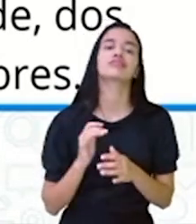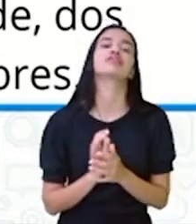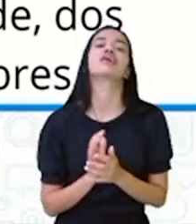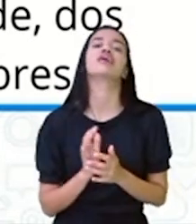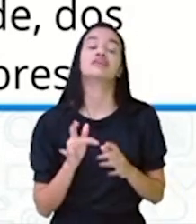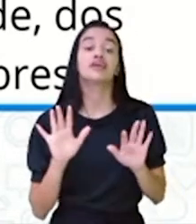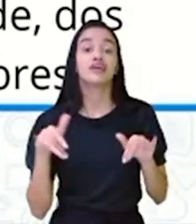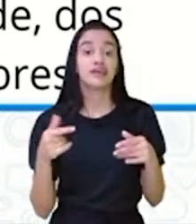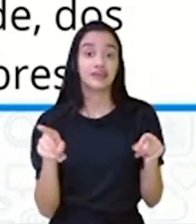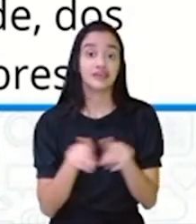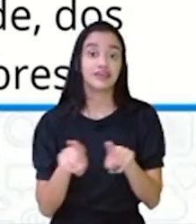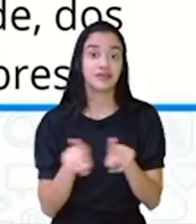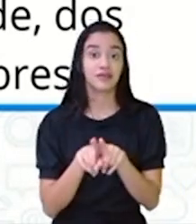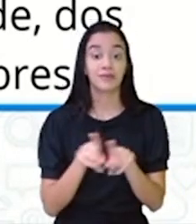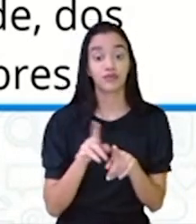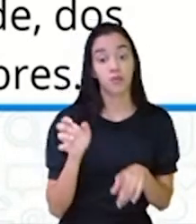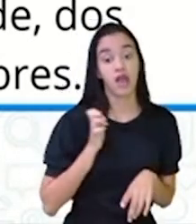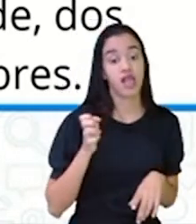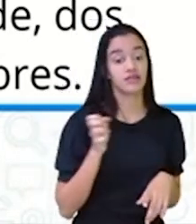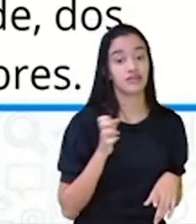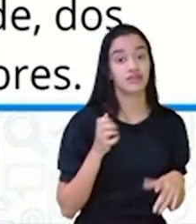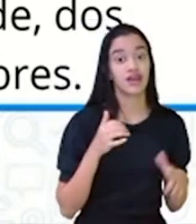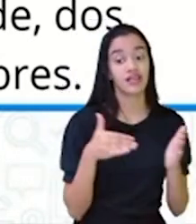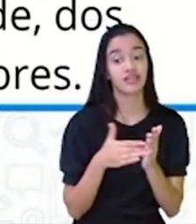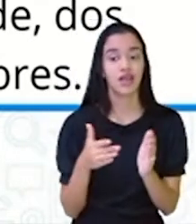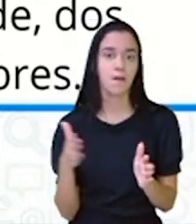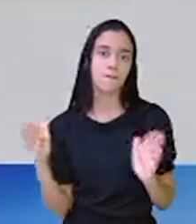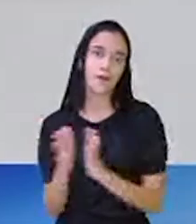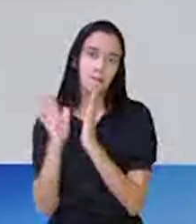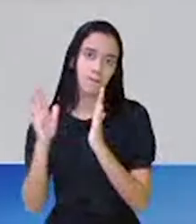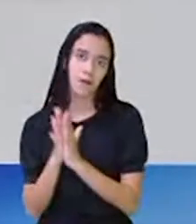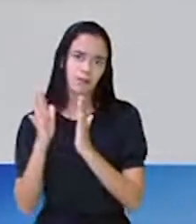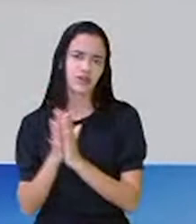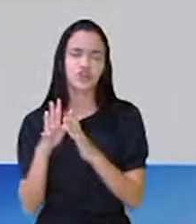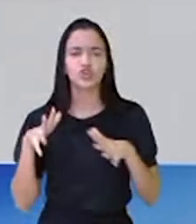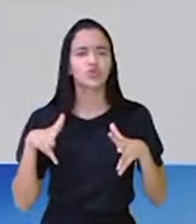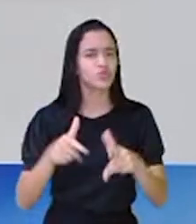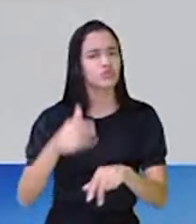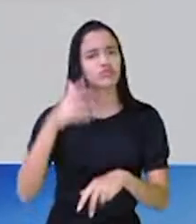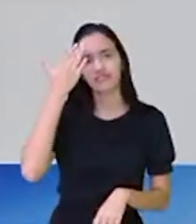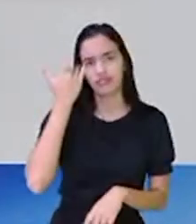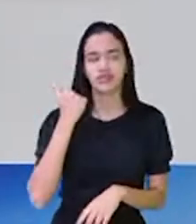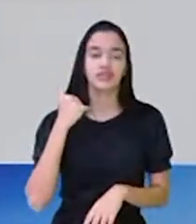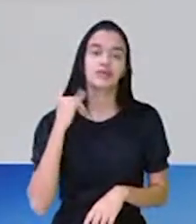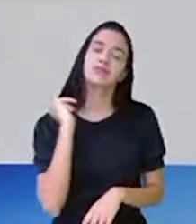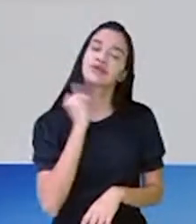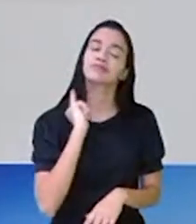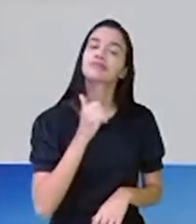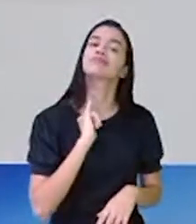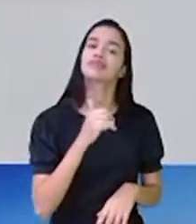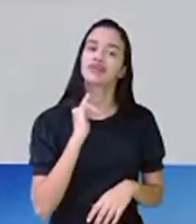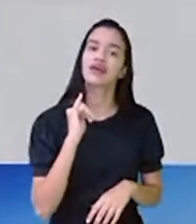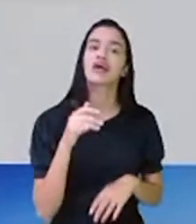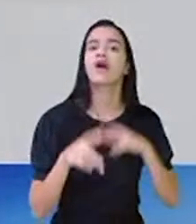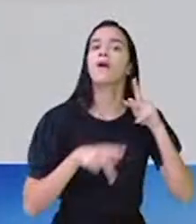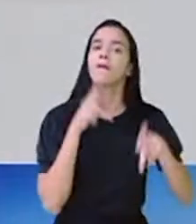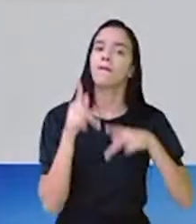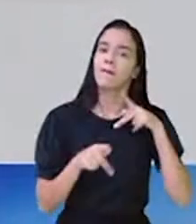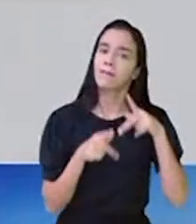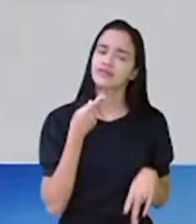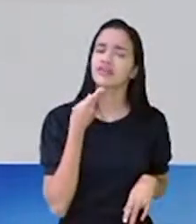classe social. Dos mais ricos aos mais pobres. Todo mundo sabe um ditado e todo mundo sempre está